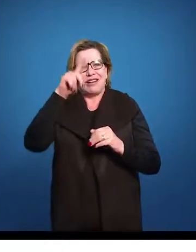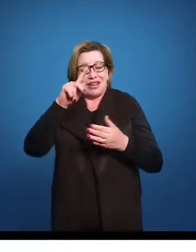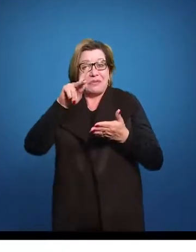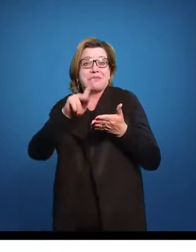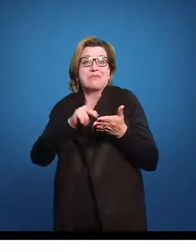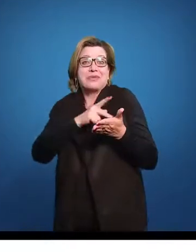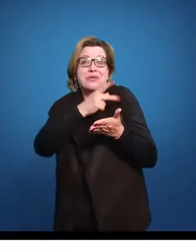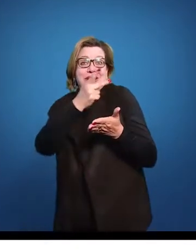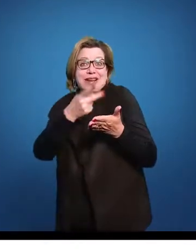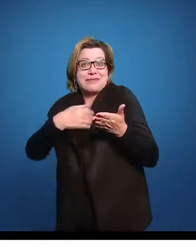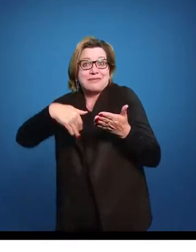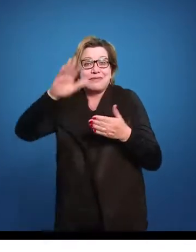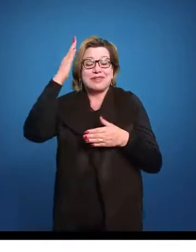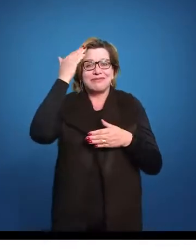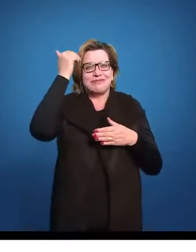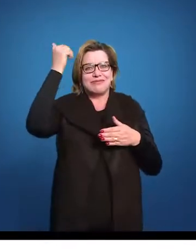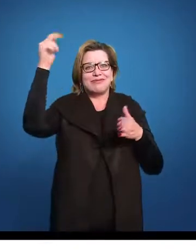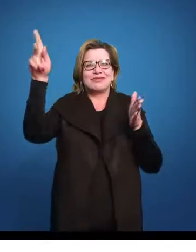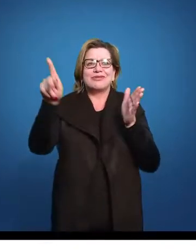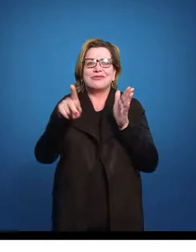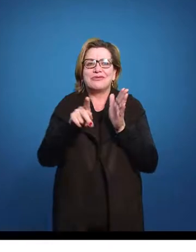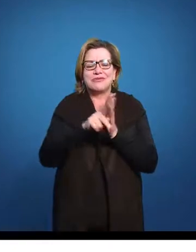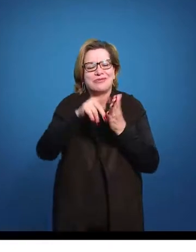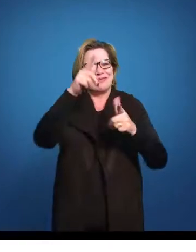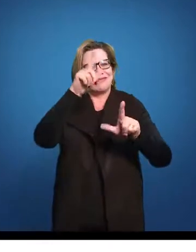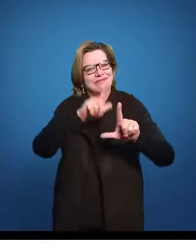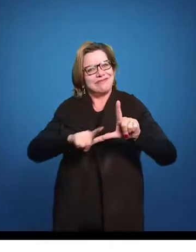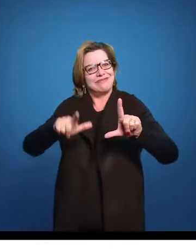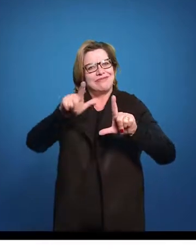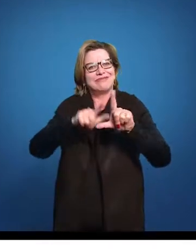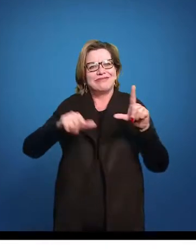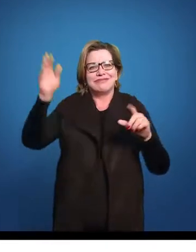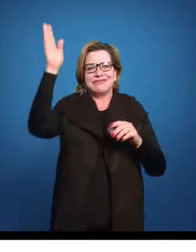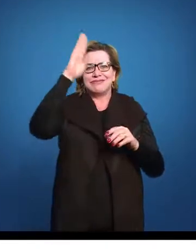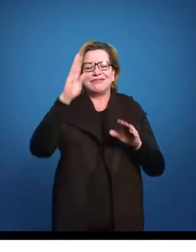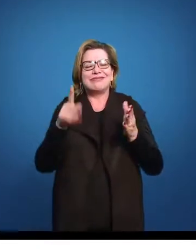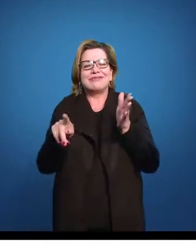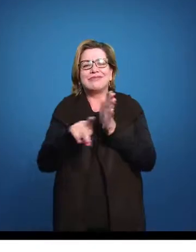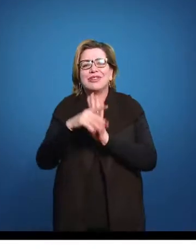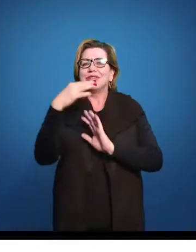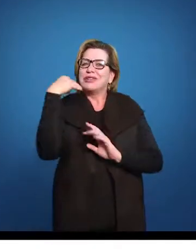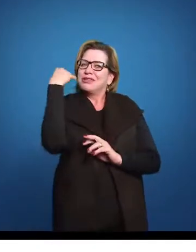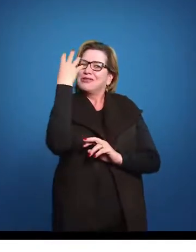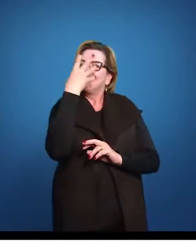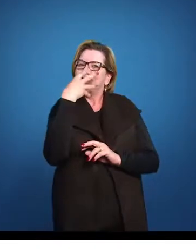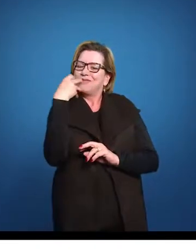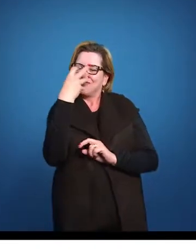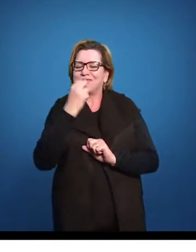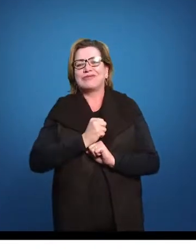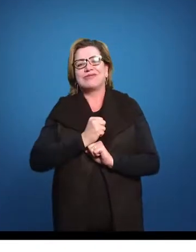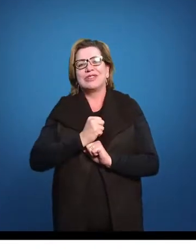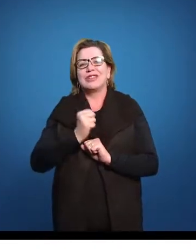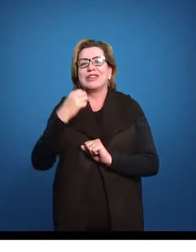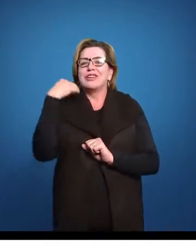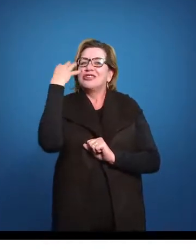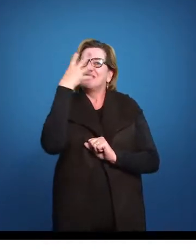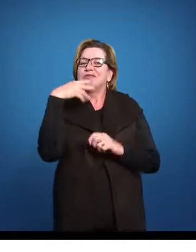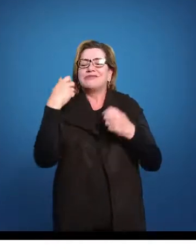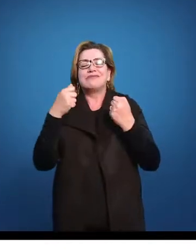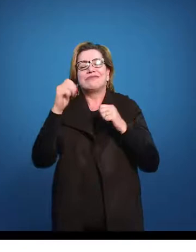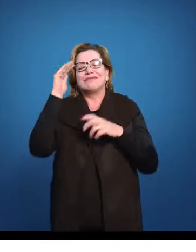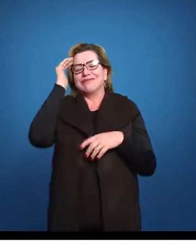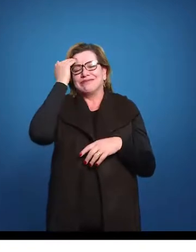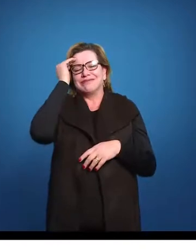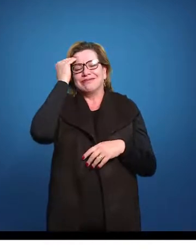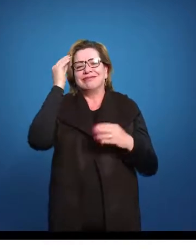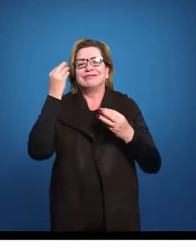brasileira, nesse período que a gente vai estudar, que é o romantismo. O romantismo, para a gente entender o romantismo, é necessário que a gente entenda